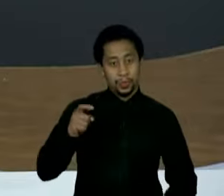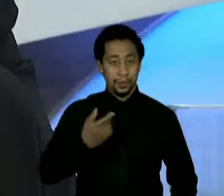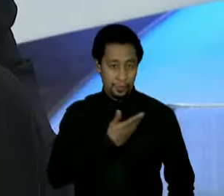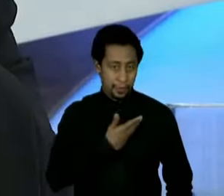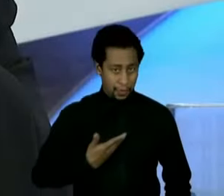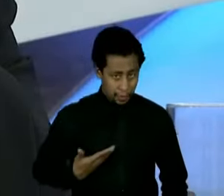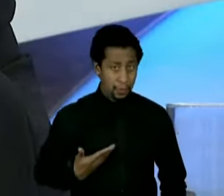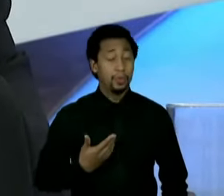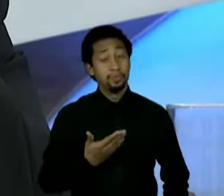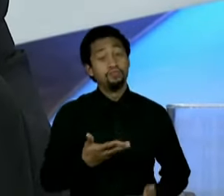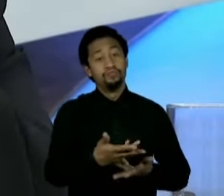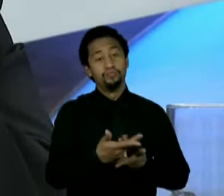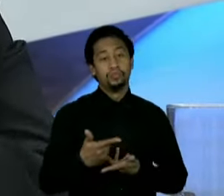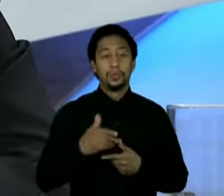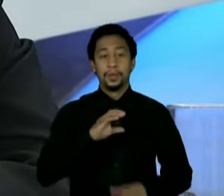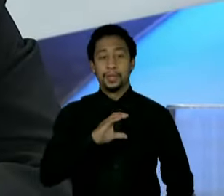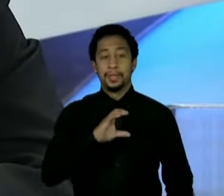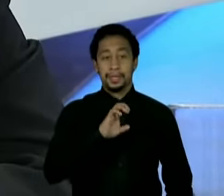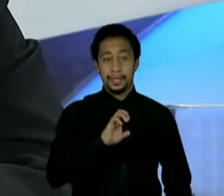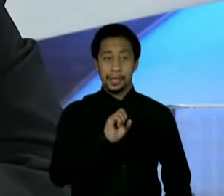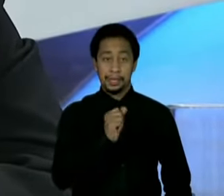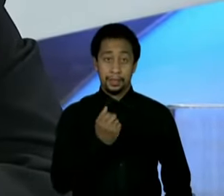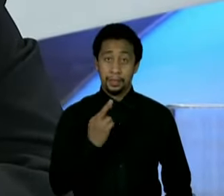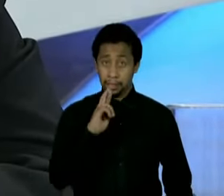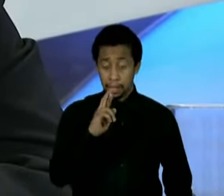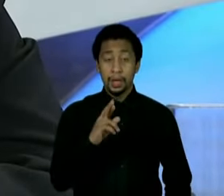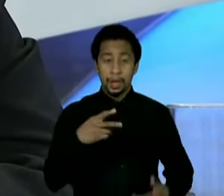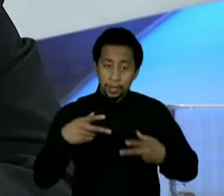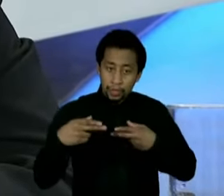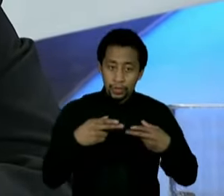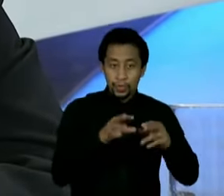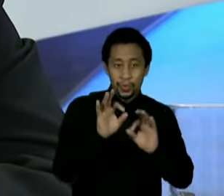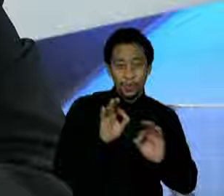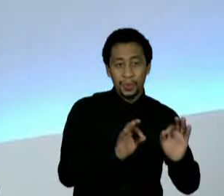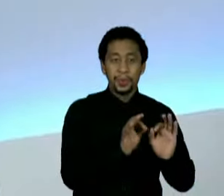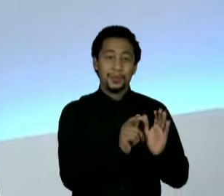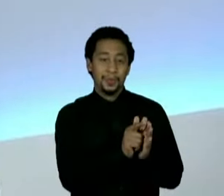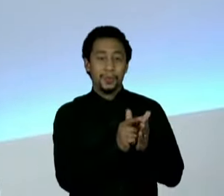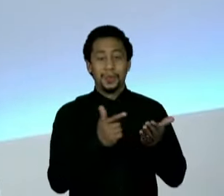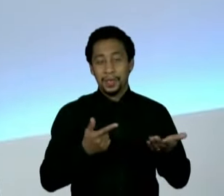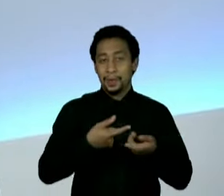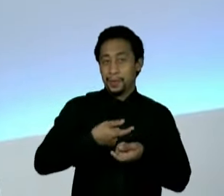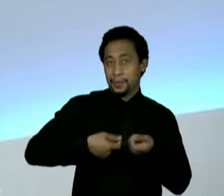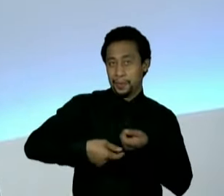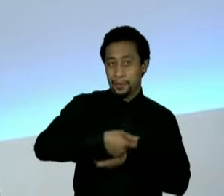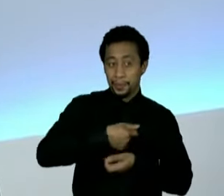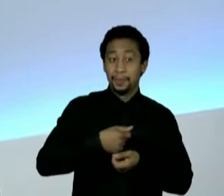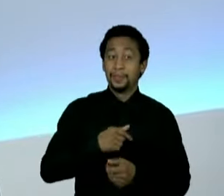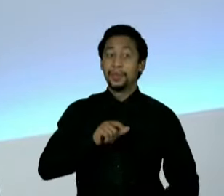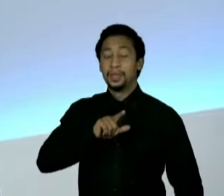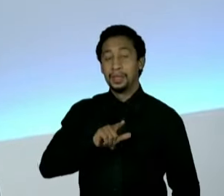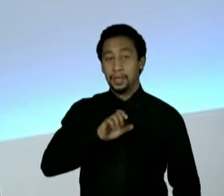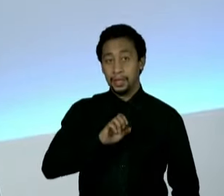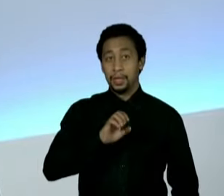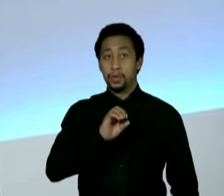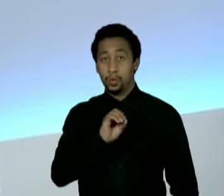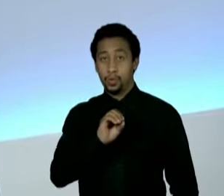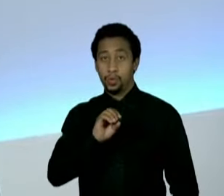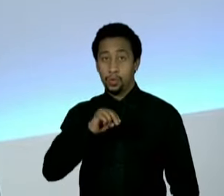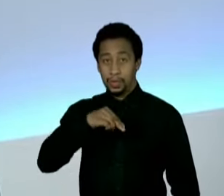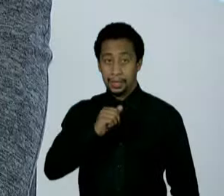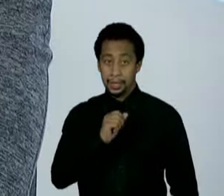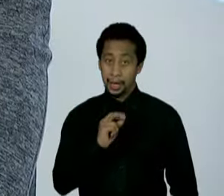nós convidamos César Felício, editor de política do jornal Valor Econômico, Leonardo Martins, repórter do portal